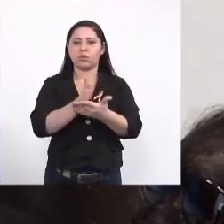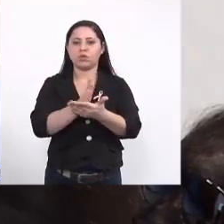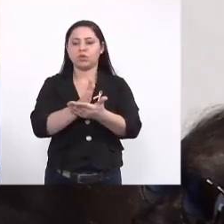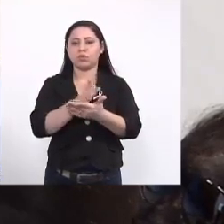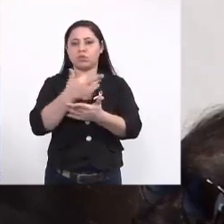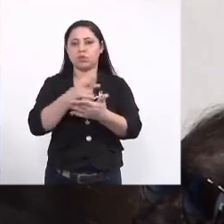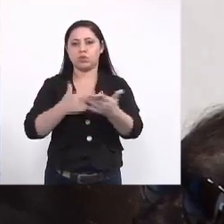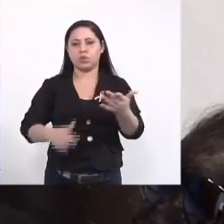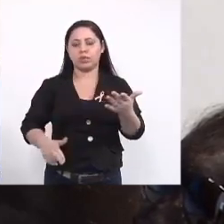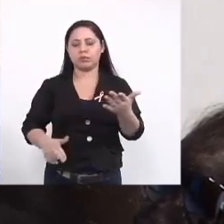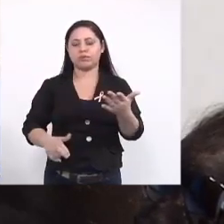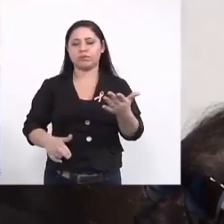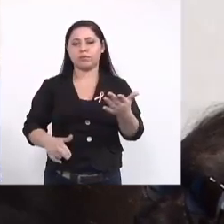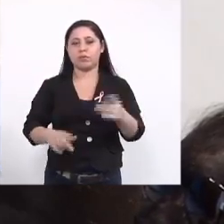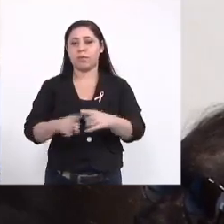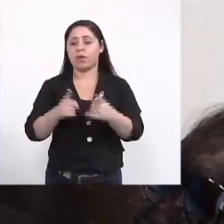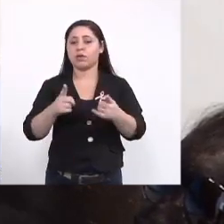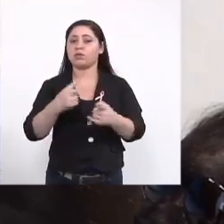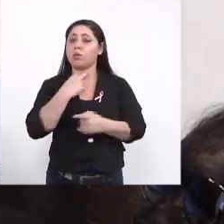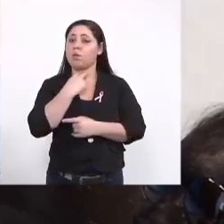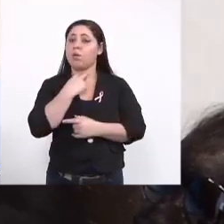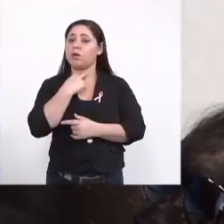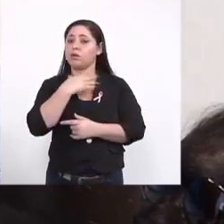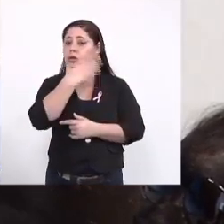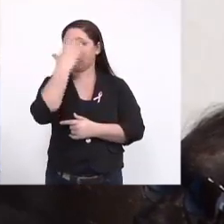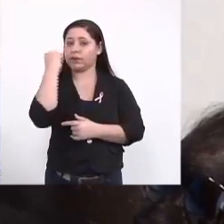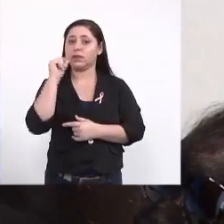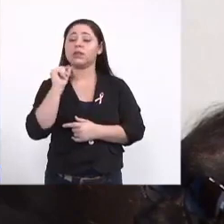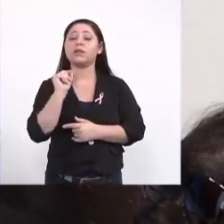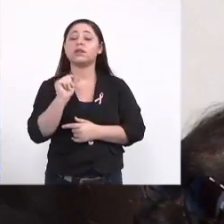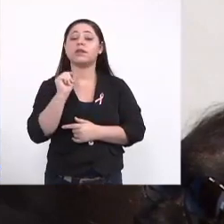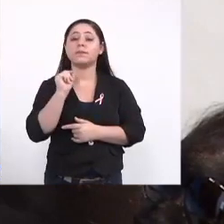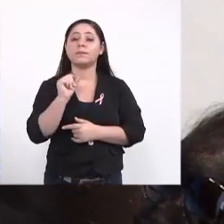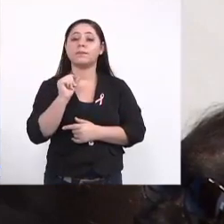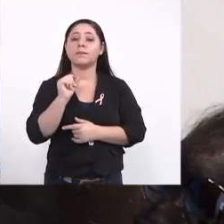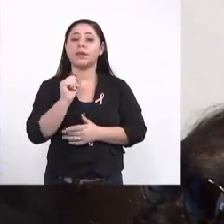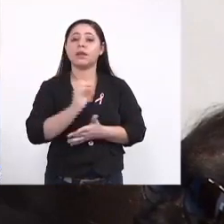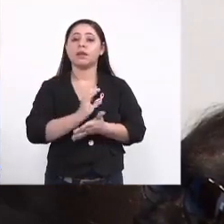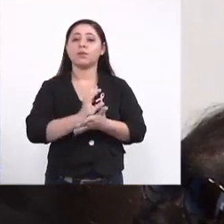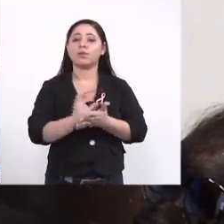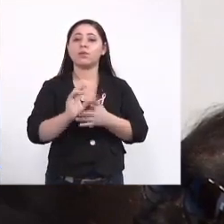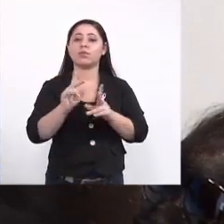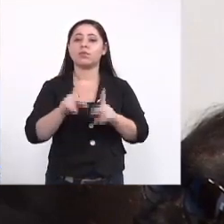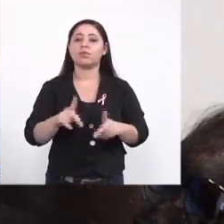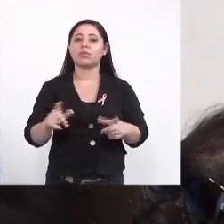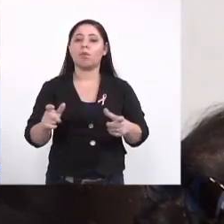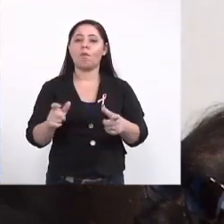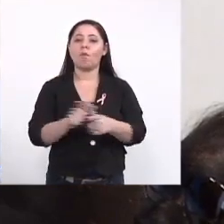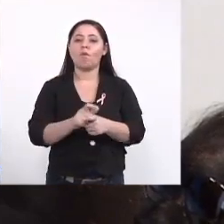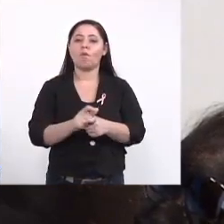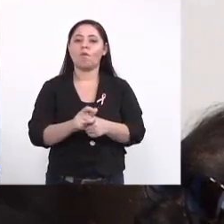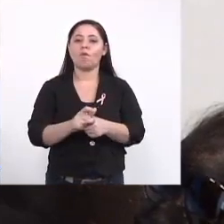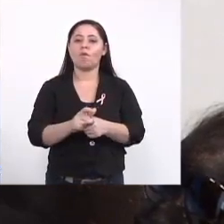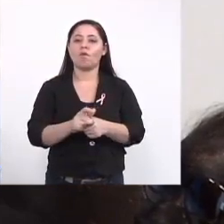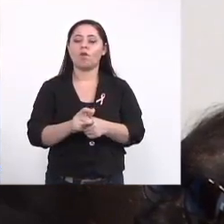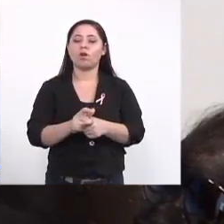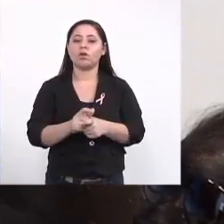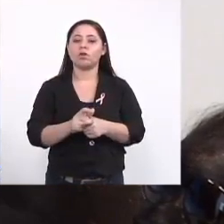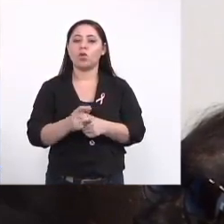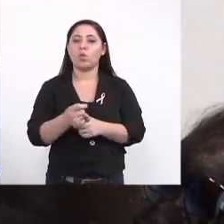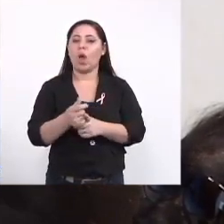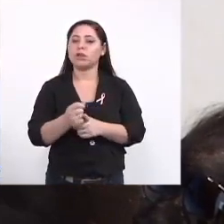redação mas nós não podemos esquecer que recurso público é escasso e a gente tem que